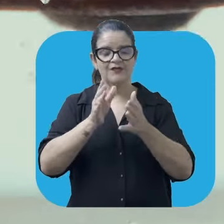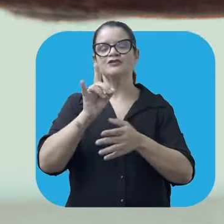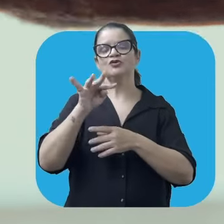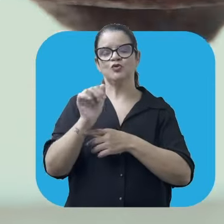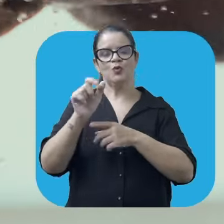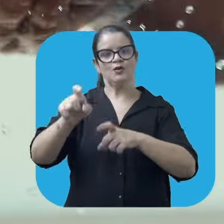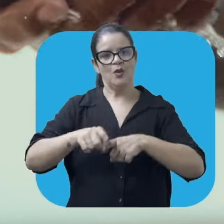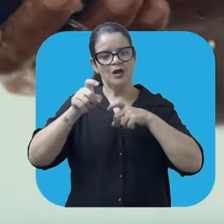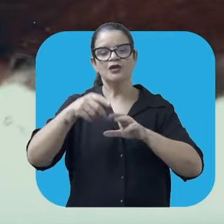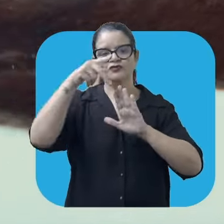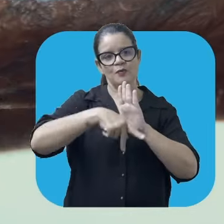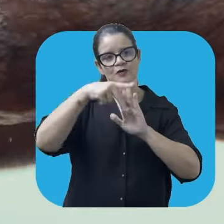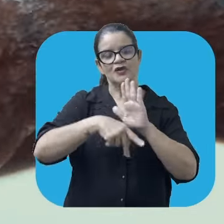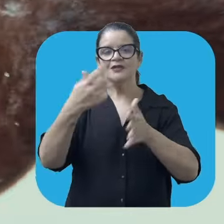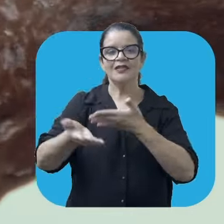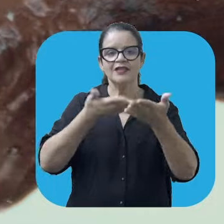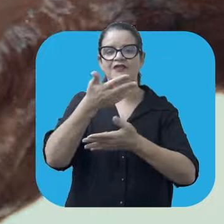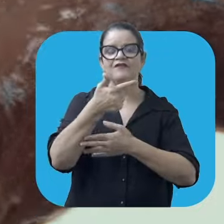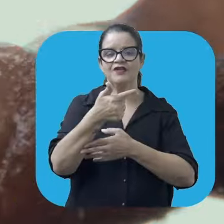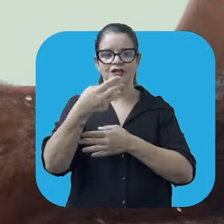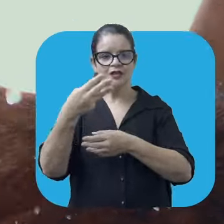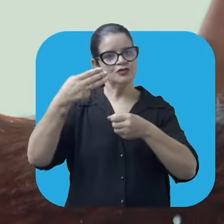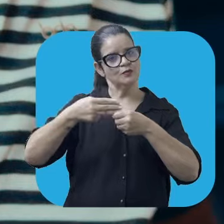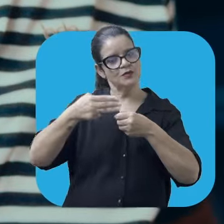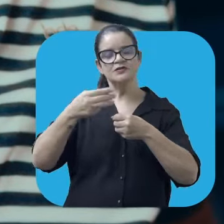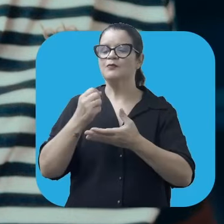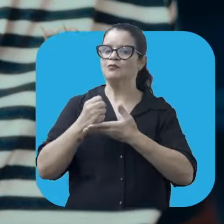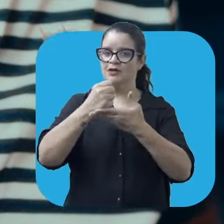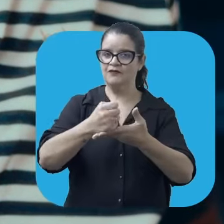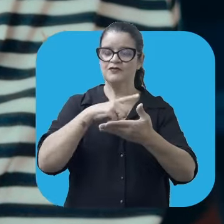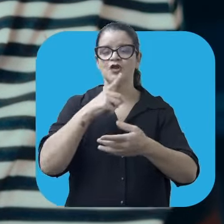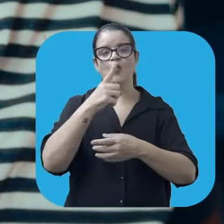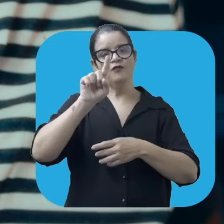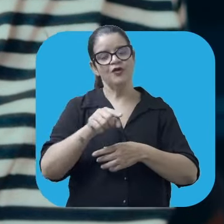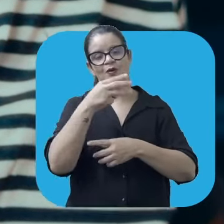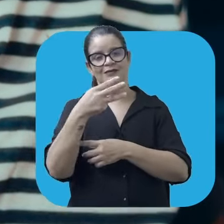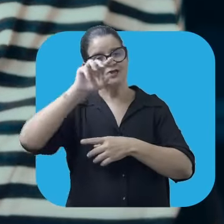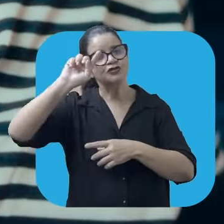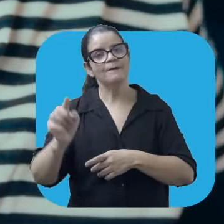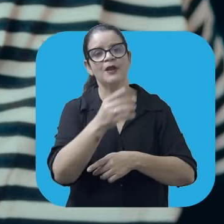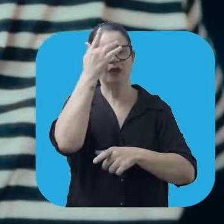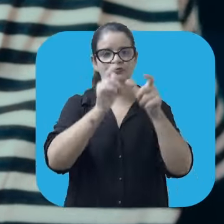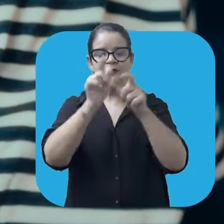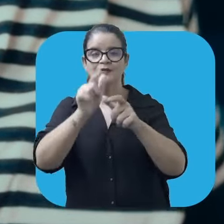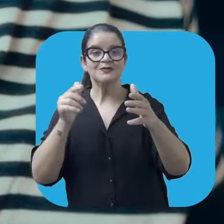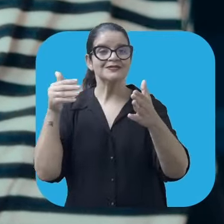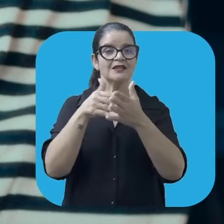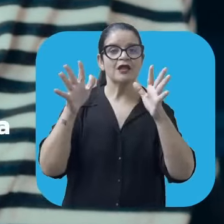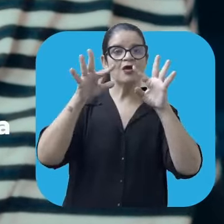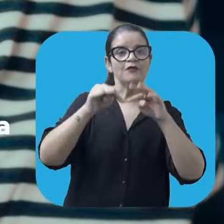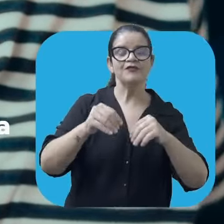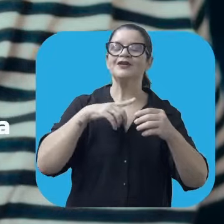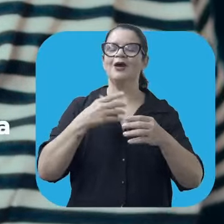,3 milhão de pessoas até o fim de sua implantação. Muito boa a qualidade da água, porque há tempos atrás